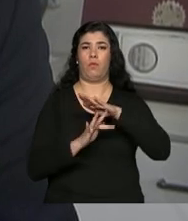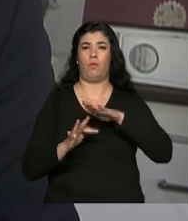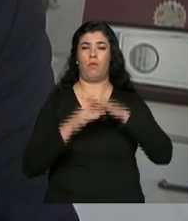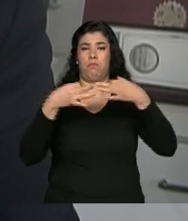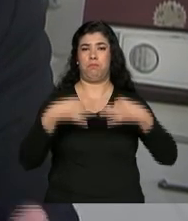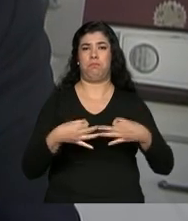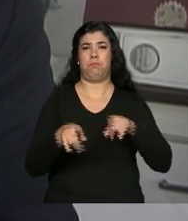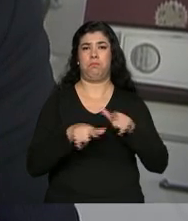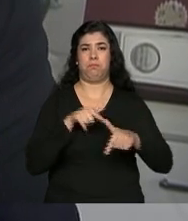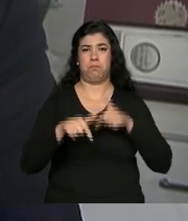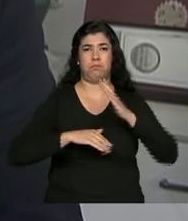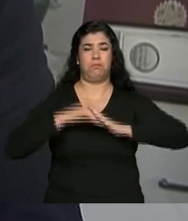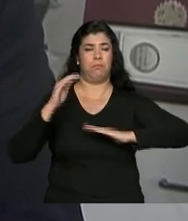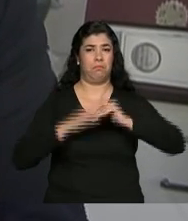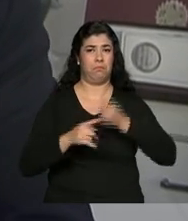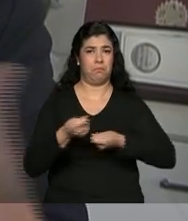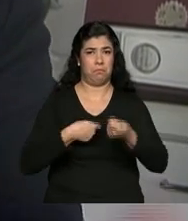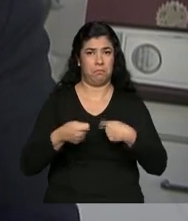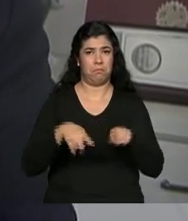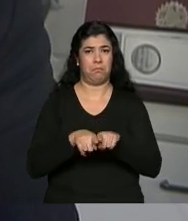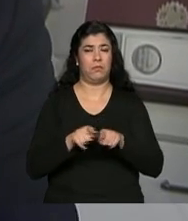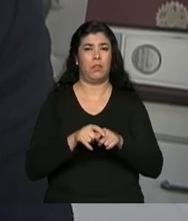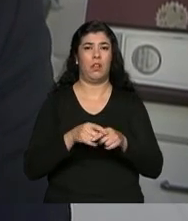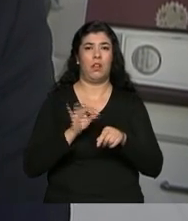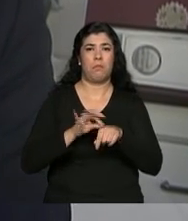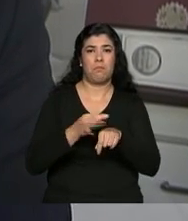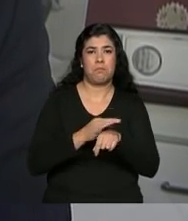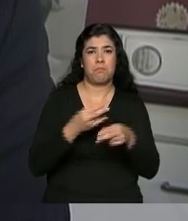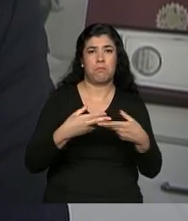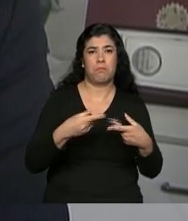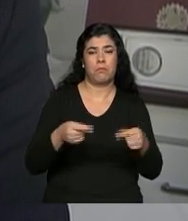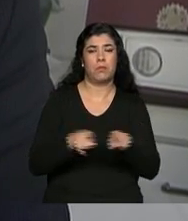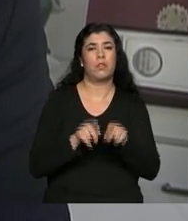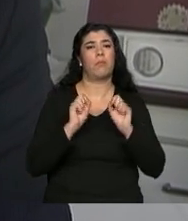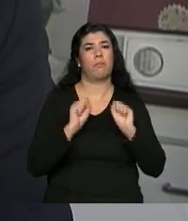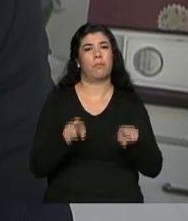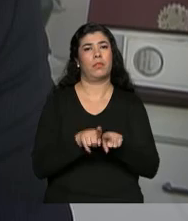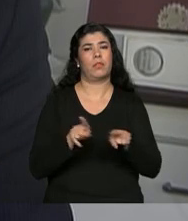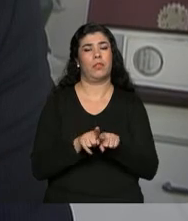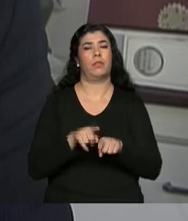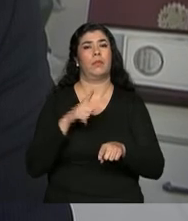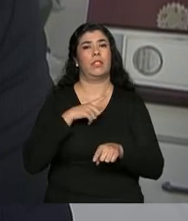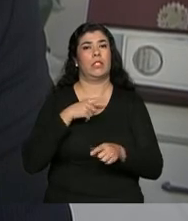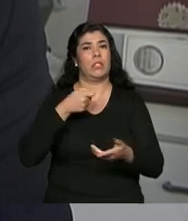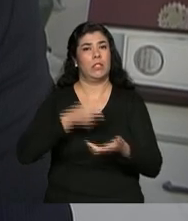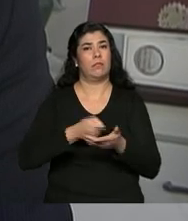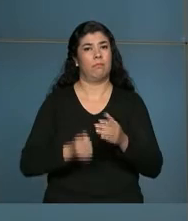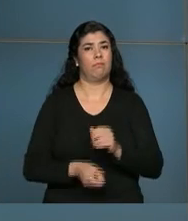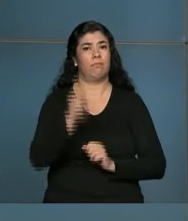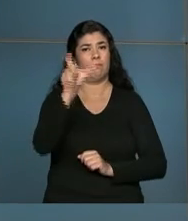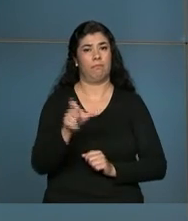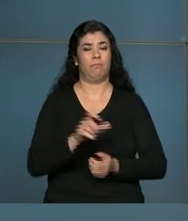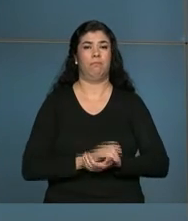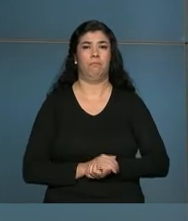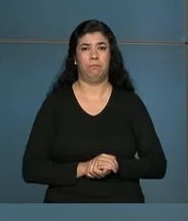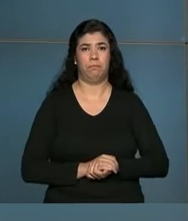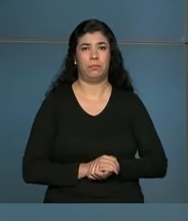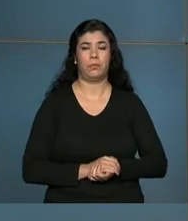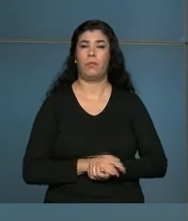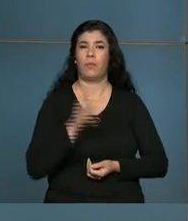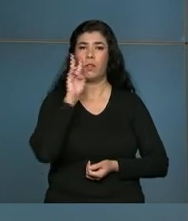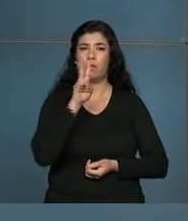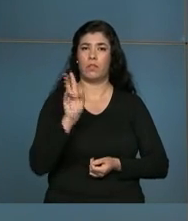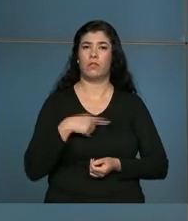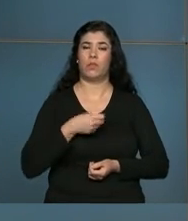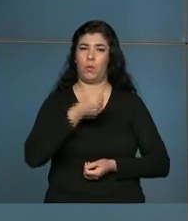serviço, naquela atividade, no artesanato em que ele está. Então, ele passa a existir. E, como